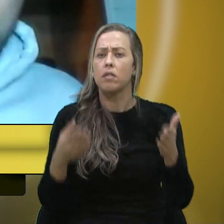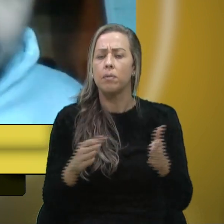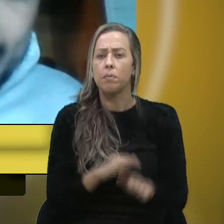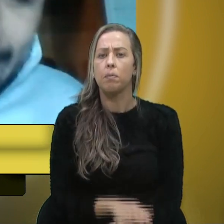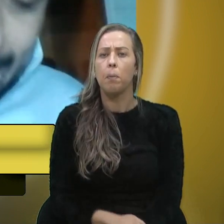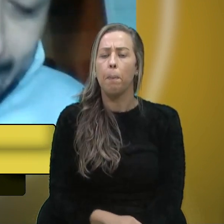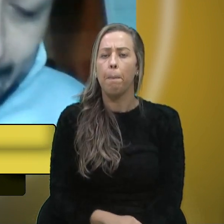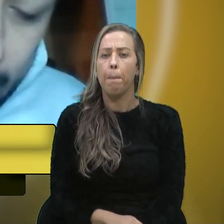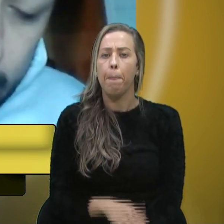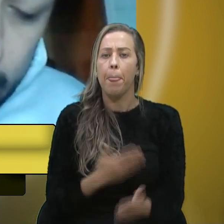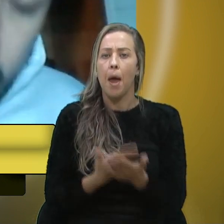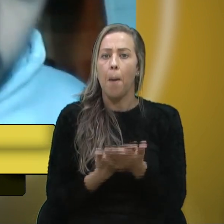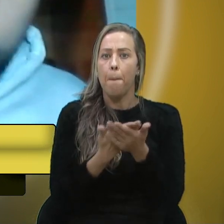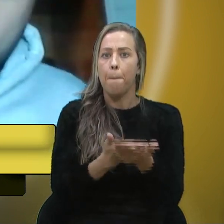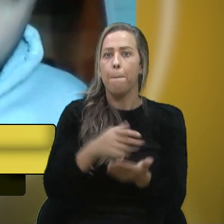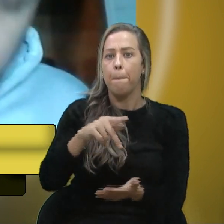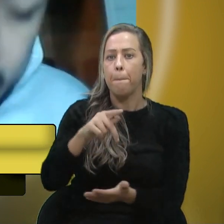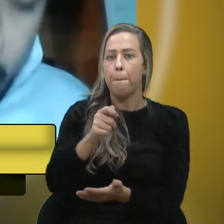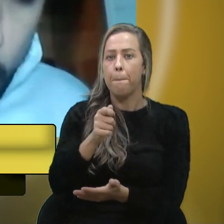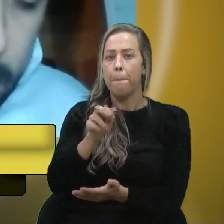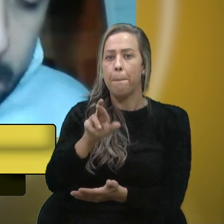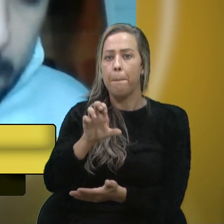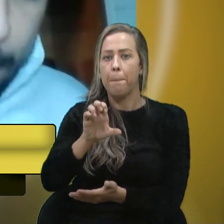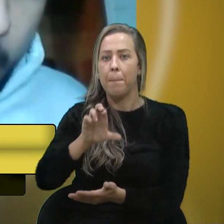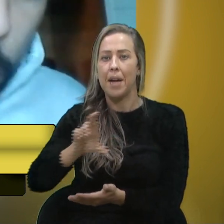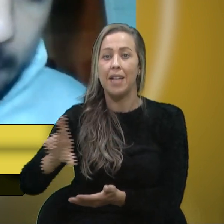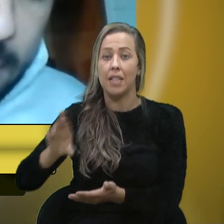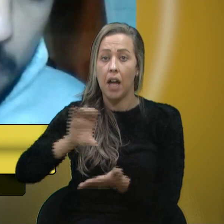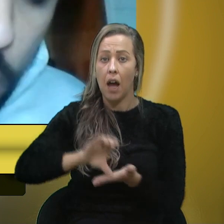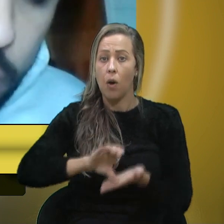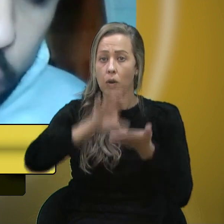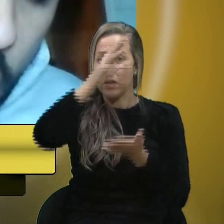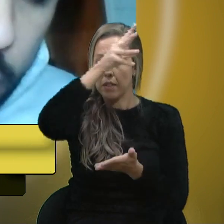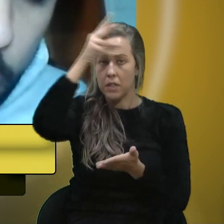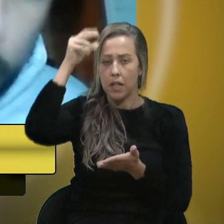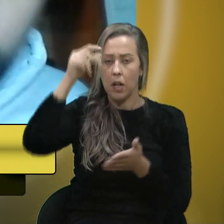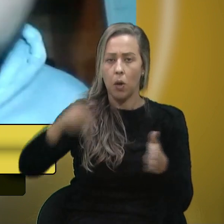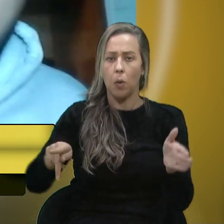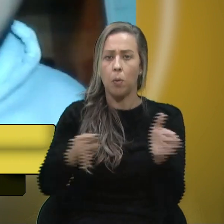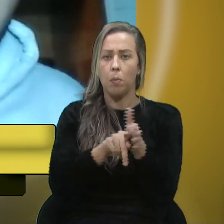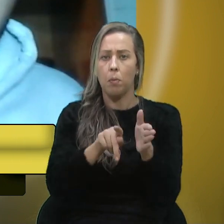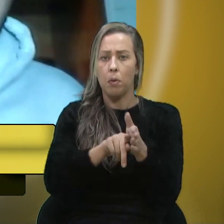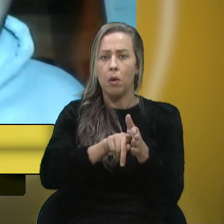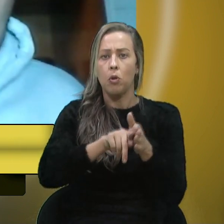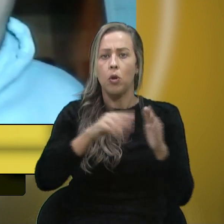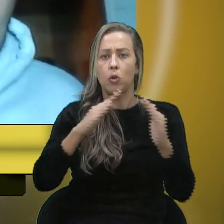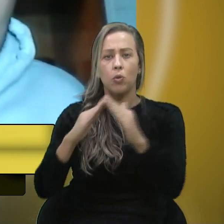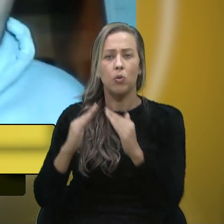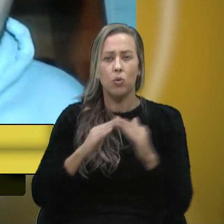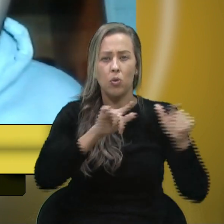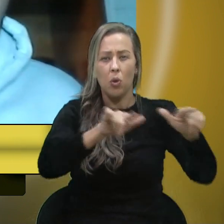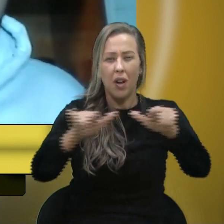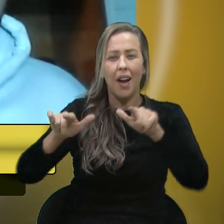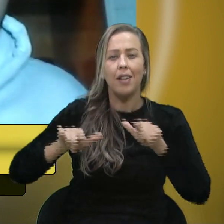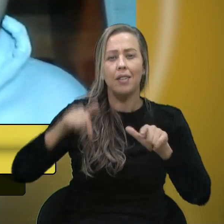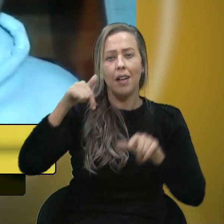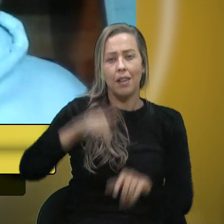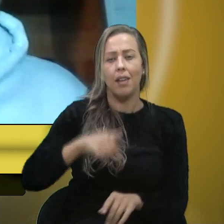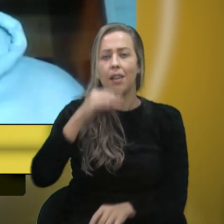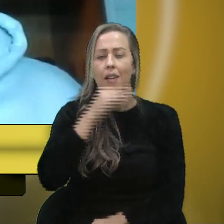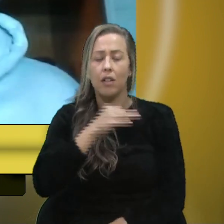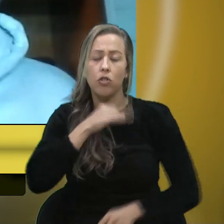parecer que o conselho municipal de patrimônio histórico e cultural precisa né